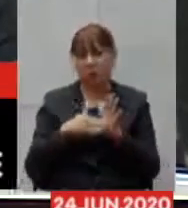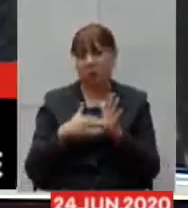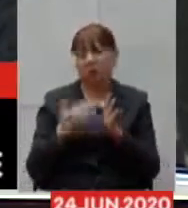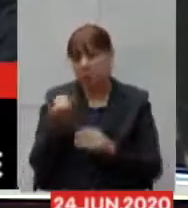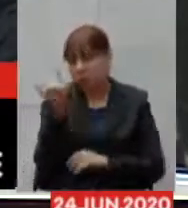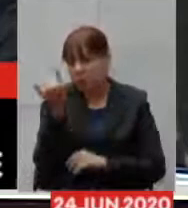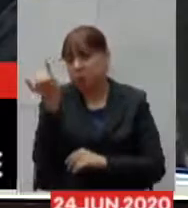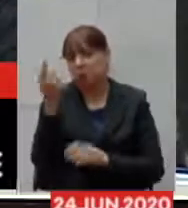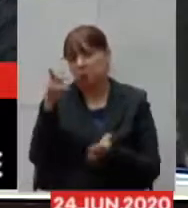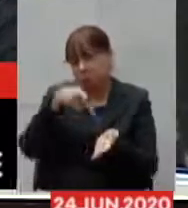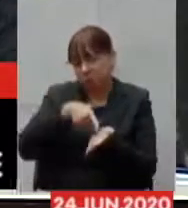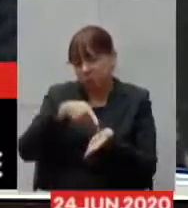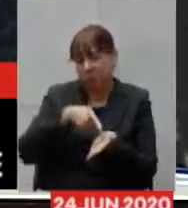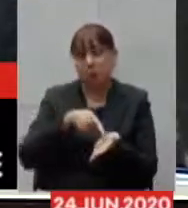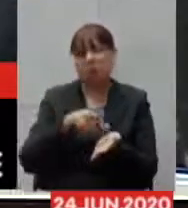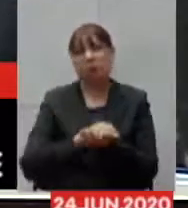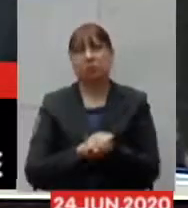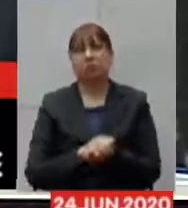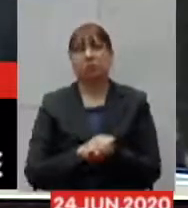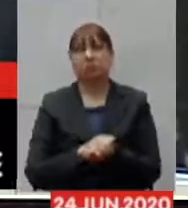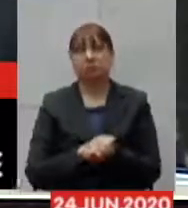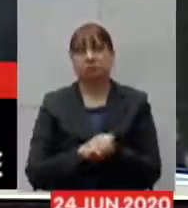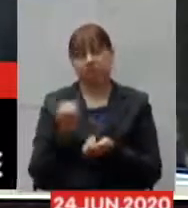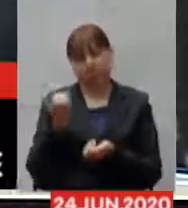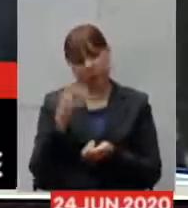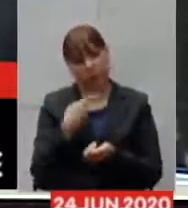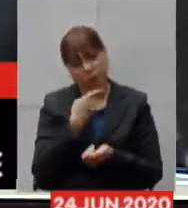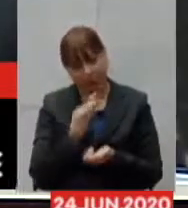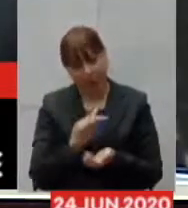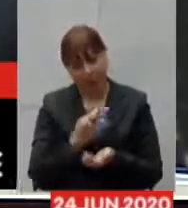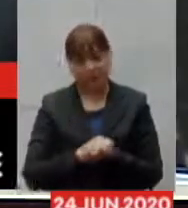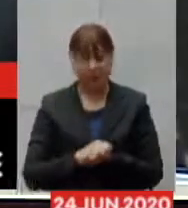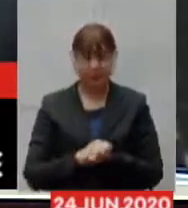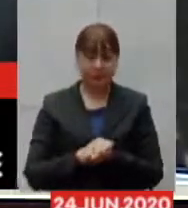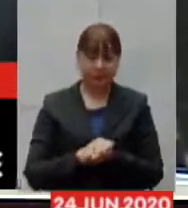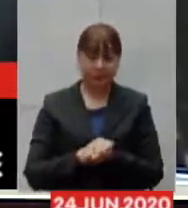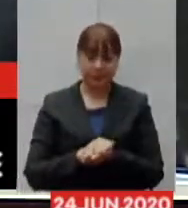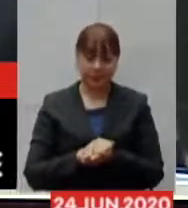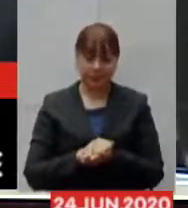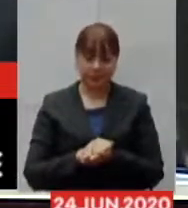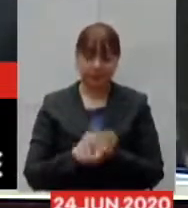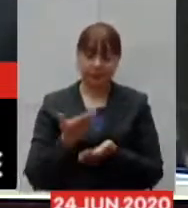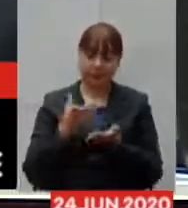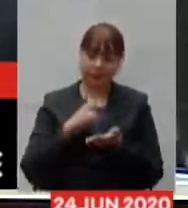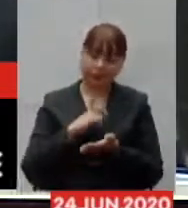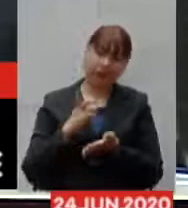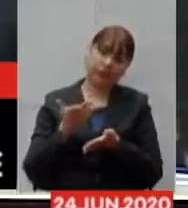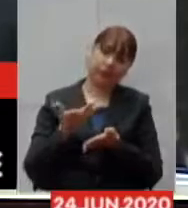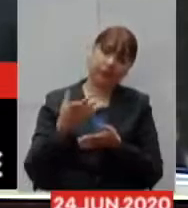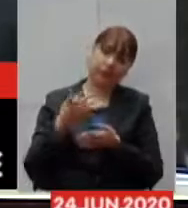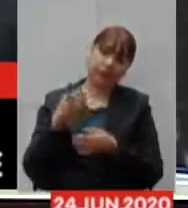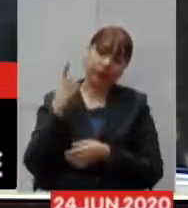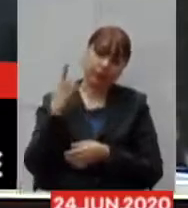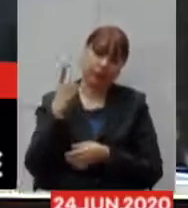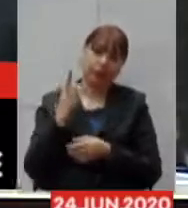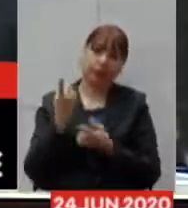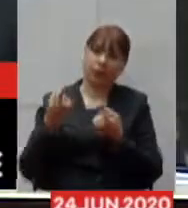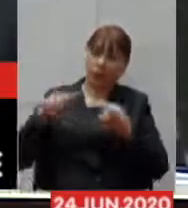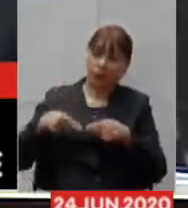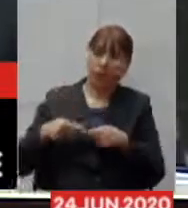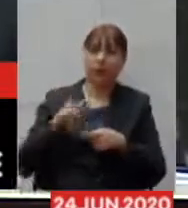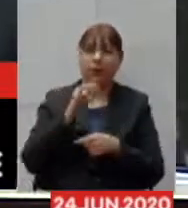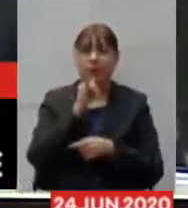é muito bom a gente dizer isso mesmo aí os deputados de oposição deputado